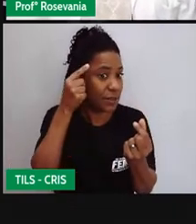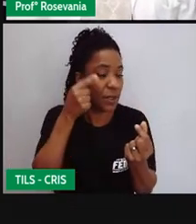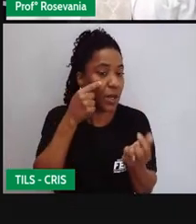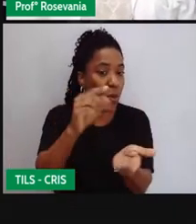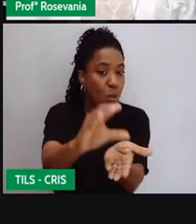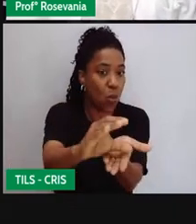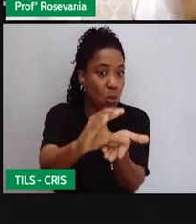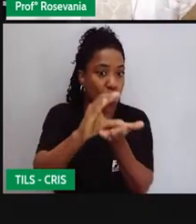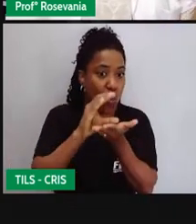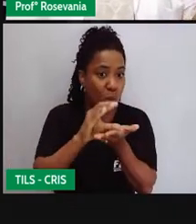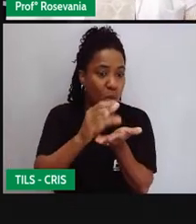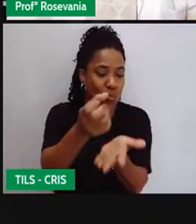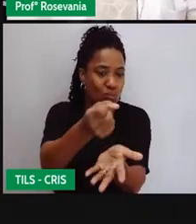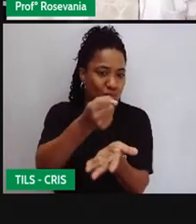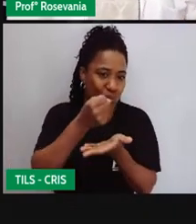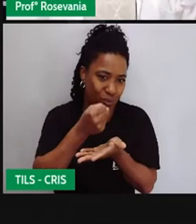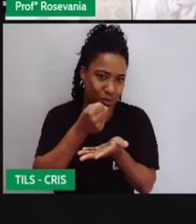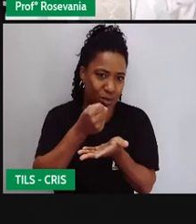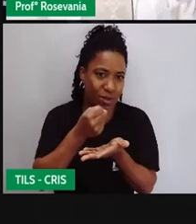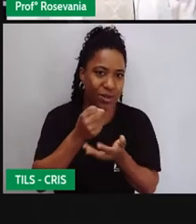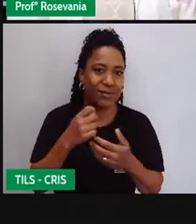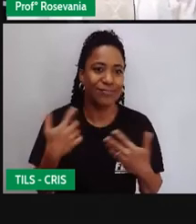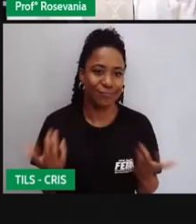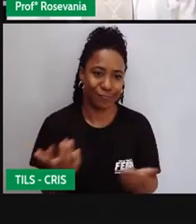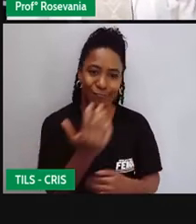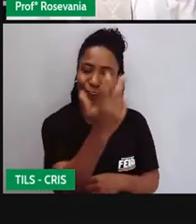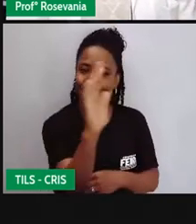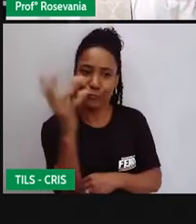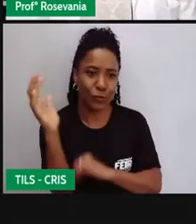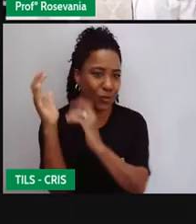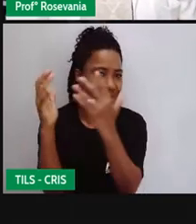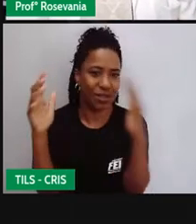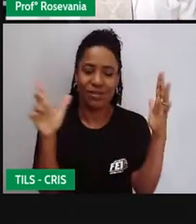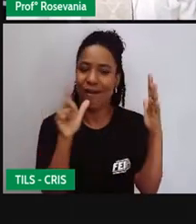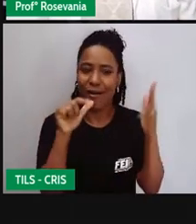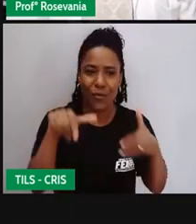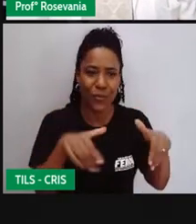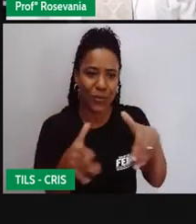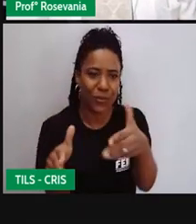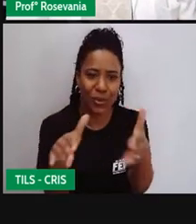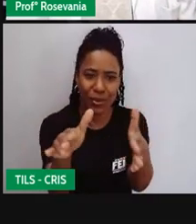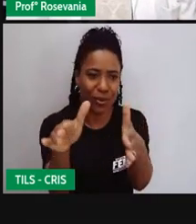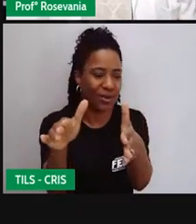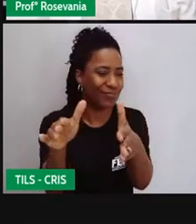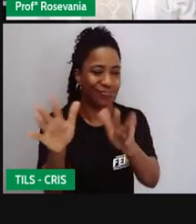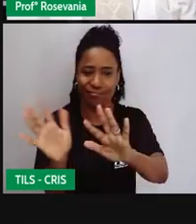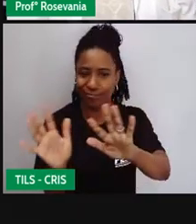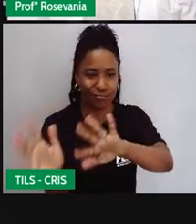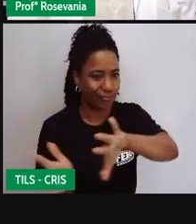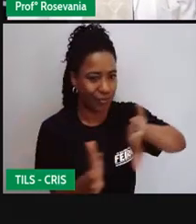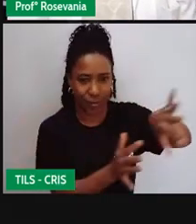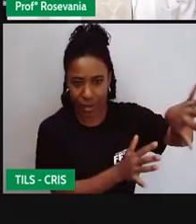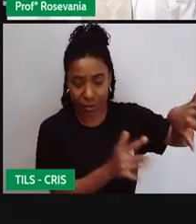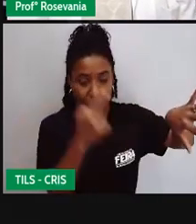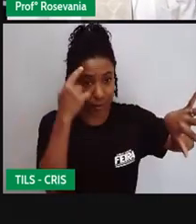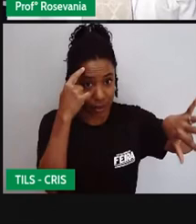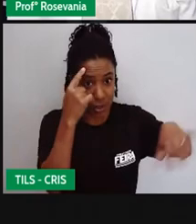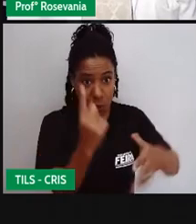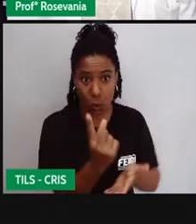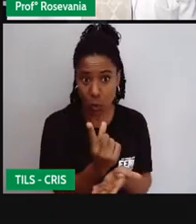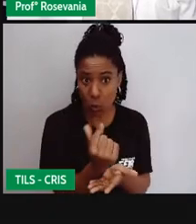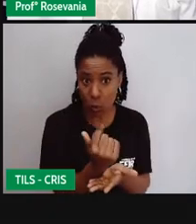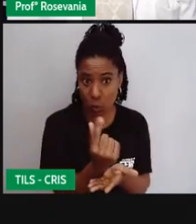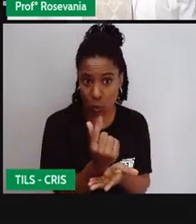do meio ambiente vai ficando para depois. Então, a nível de emprego é 17,7